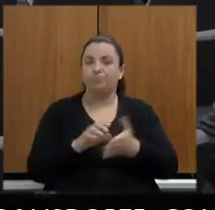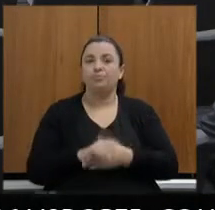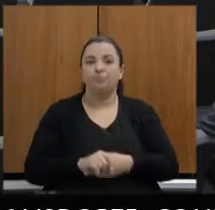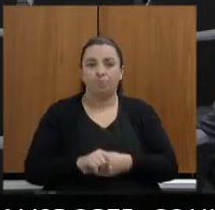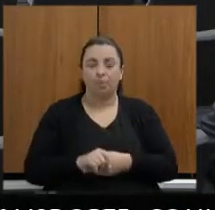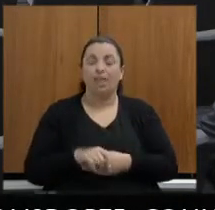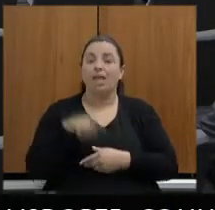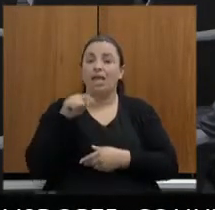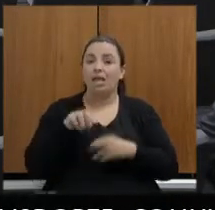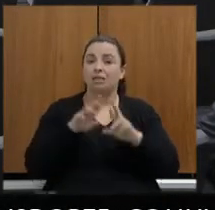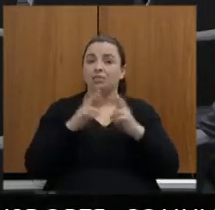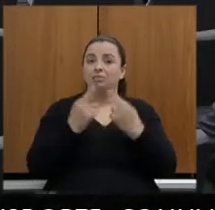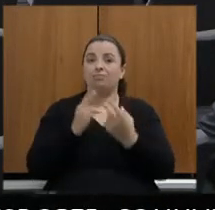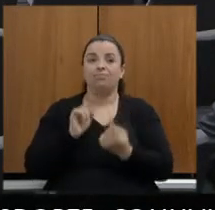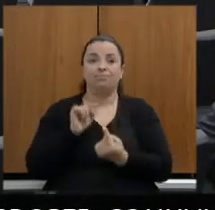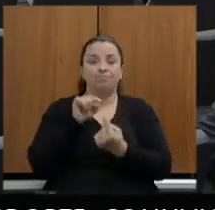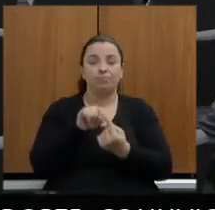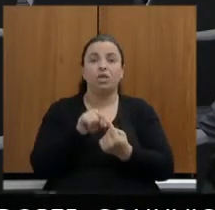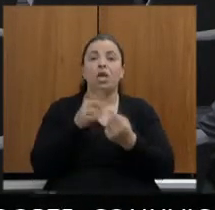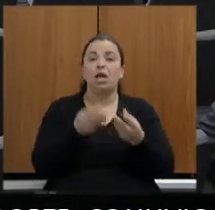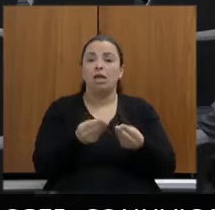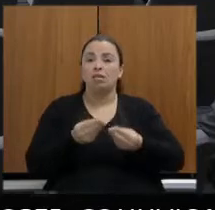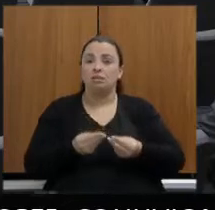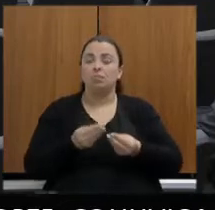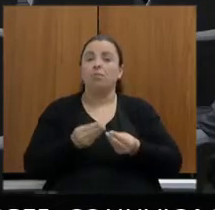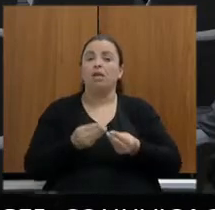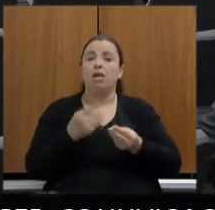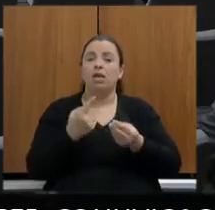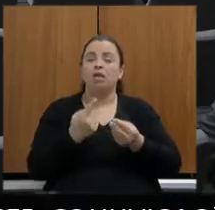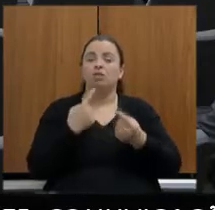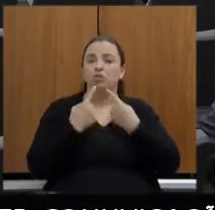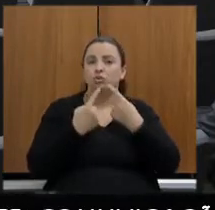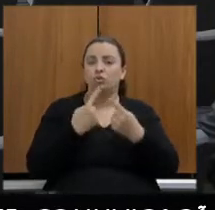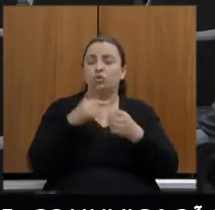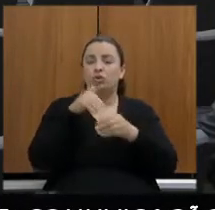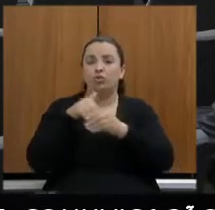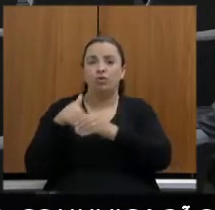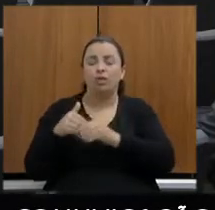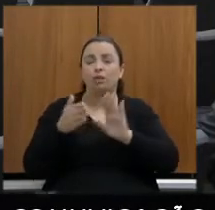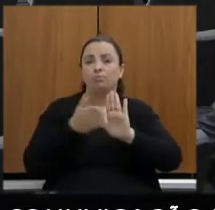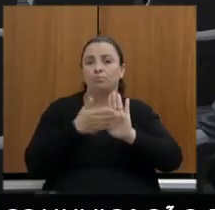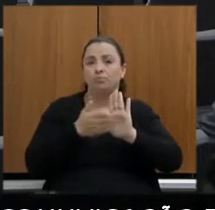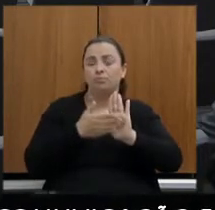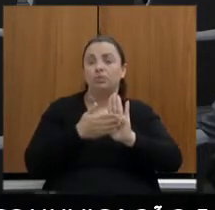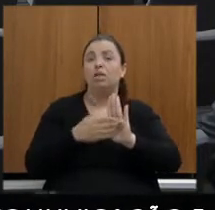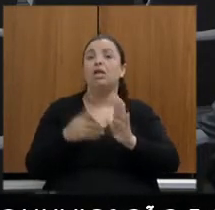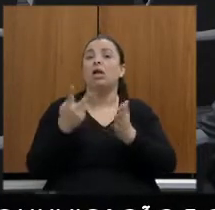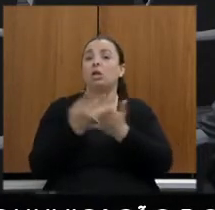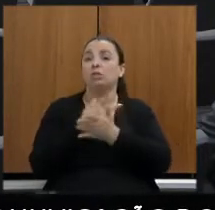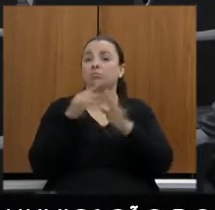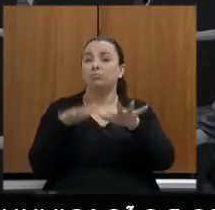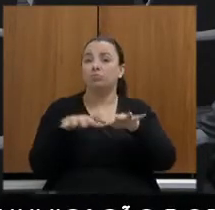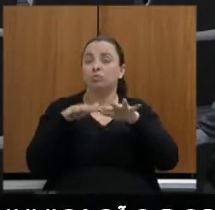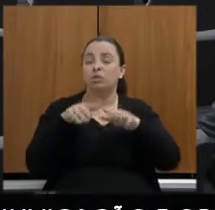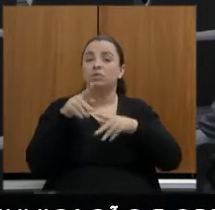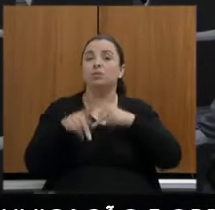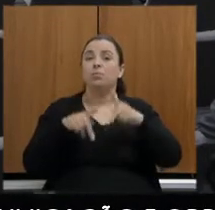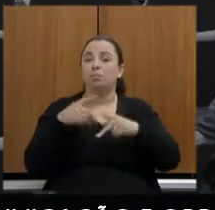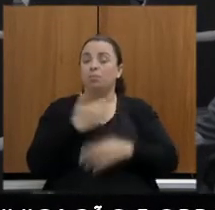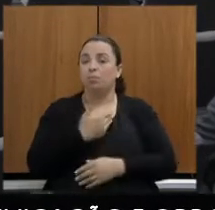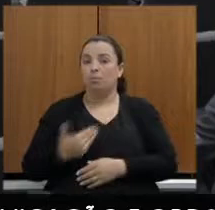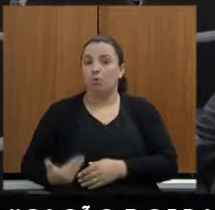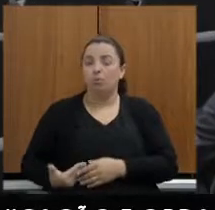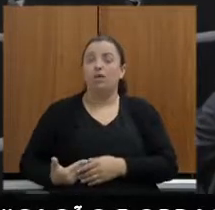Essa reunião se destina a receber, discutir e votar proposições da comissão e a realizar audiência pública com a finalidade de debater o